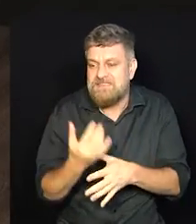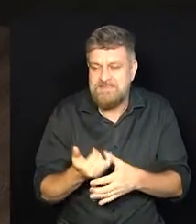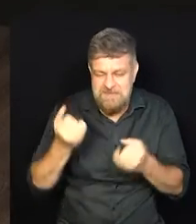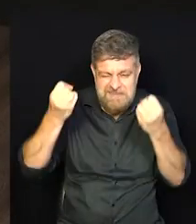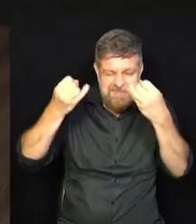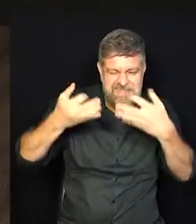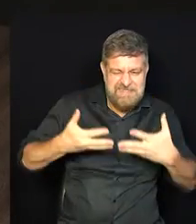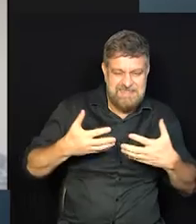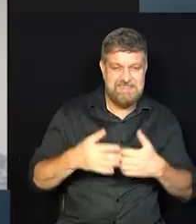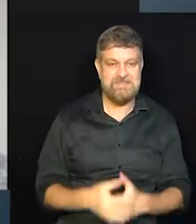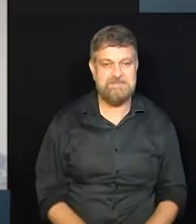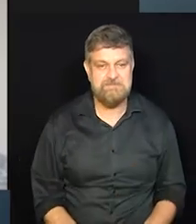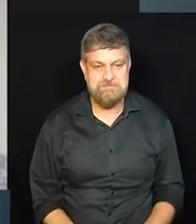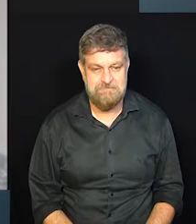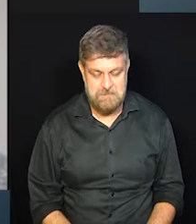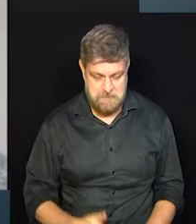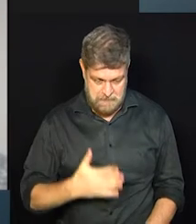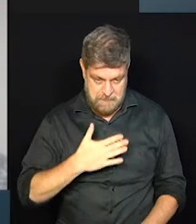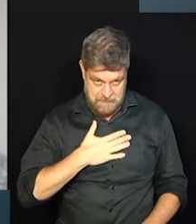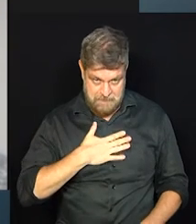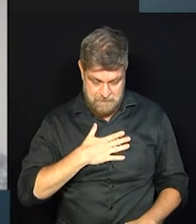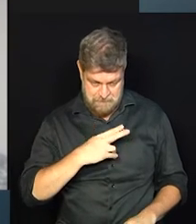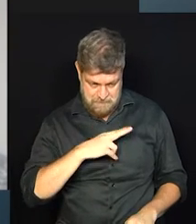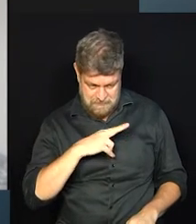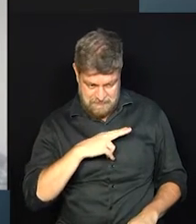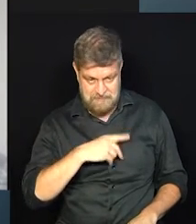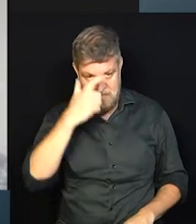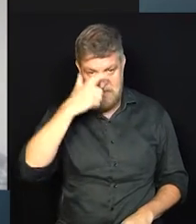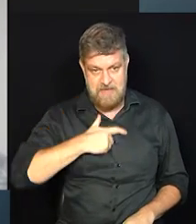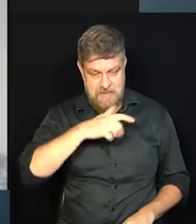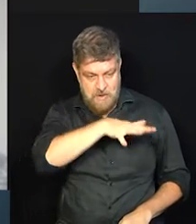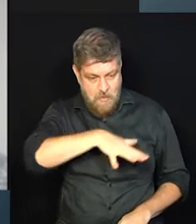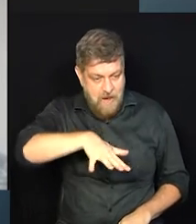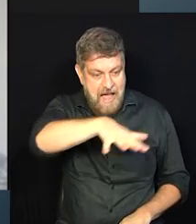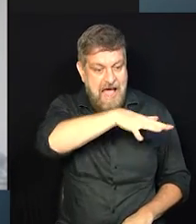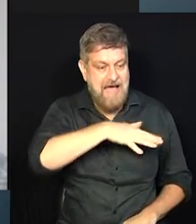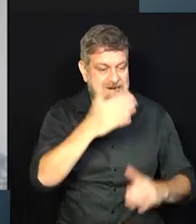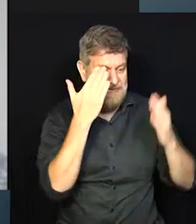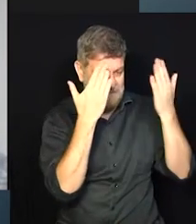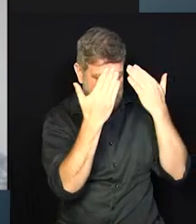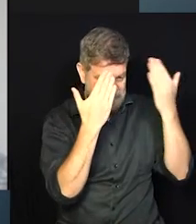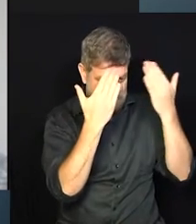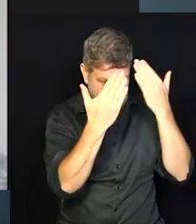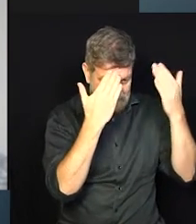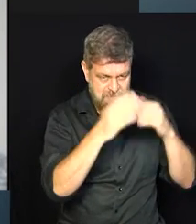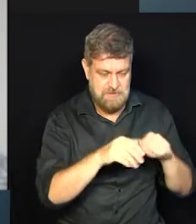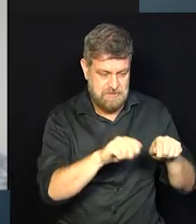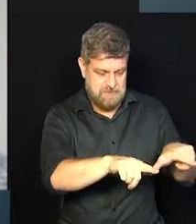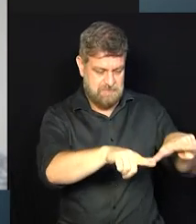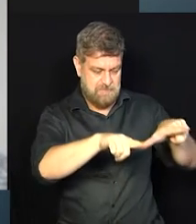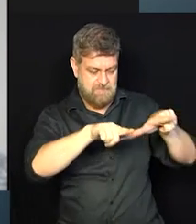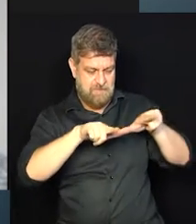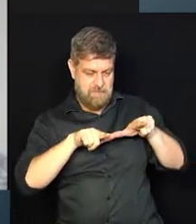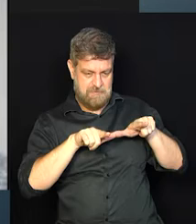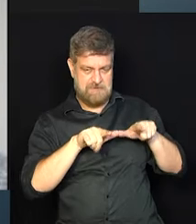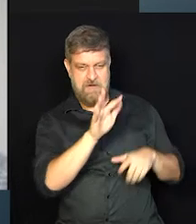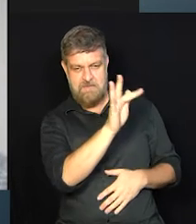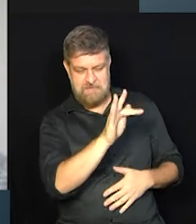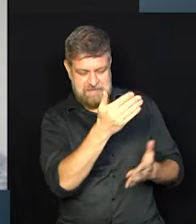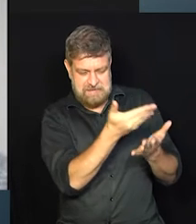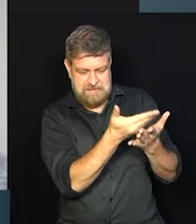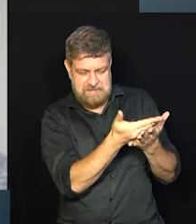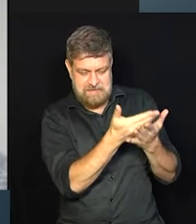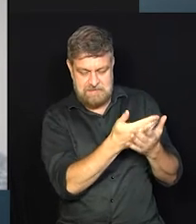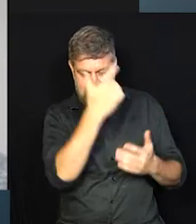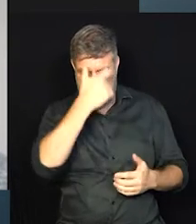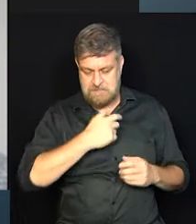pouquinho para mim. No meu caso, não teve, né? Eu vinha da área da psicologia, né? Por formação. Então,